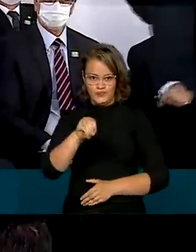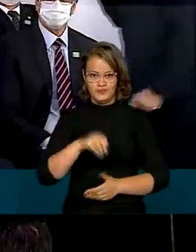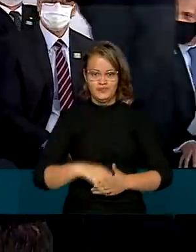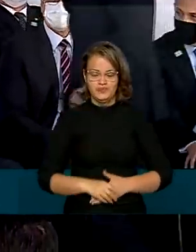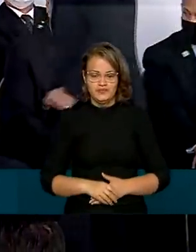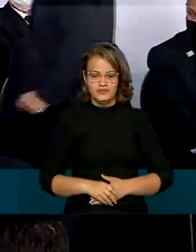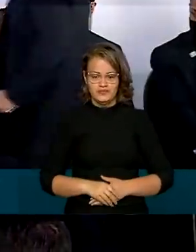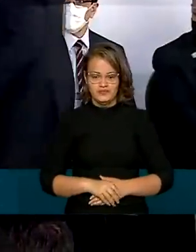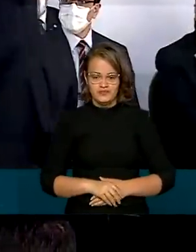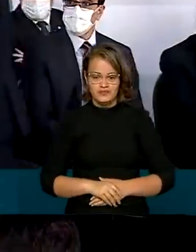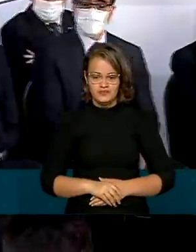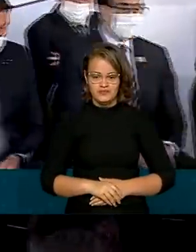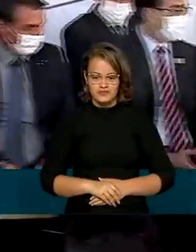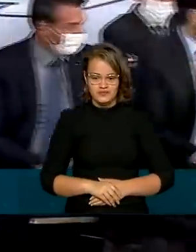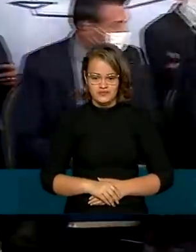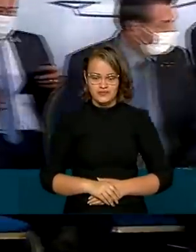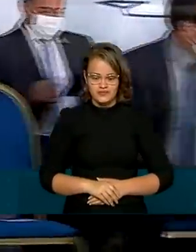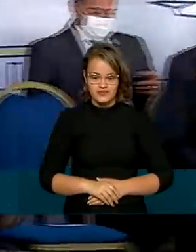Júnior.